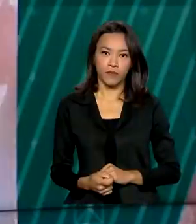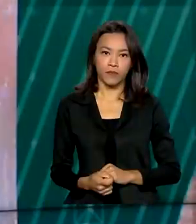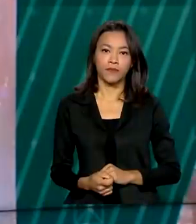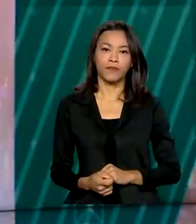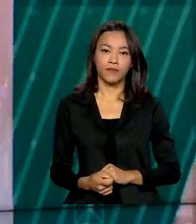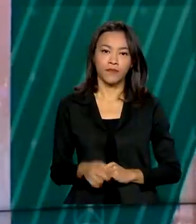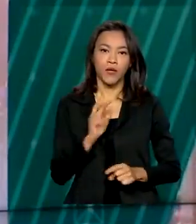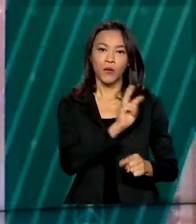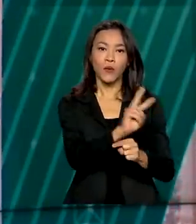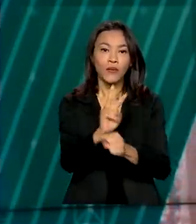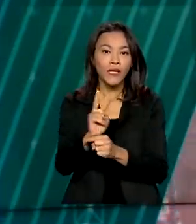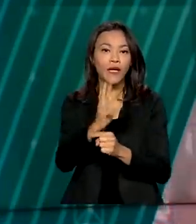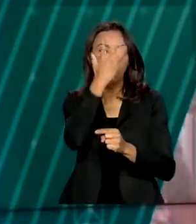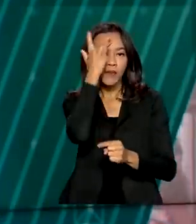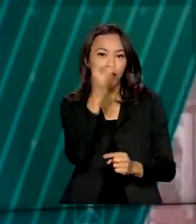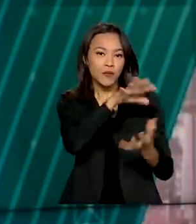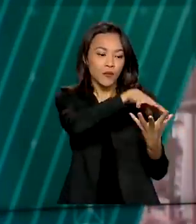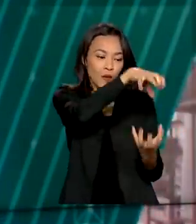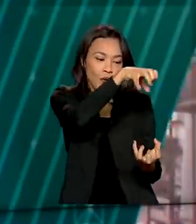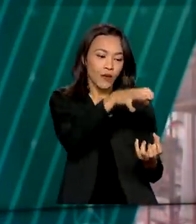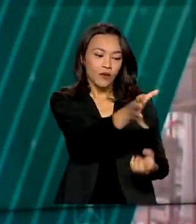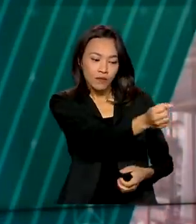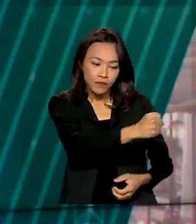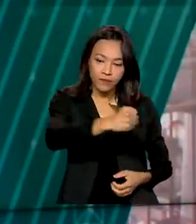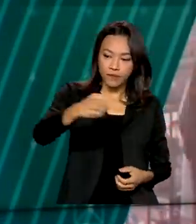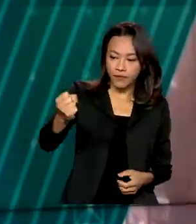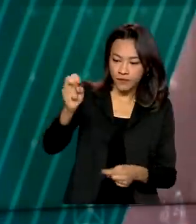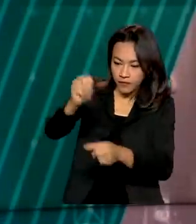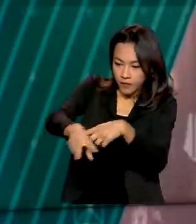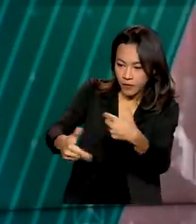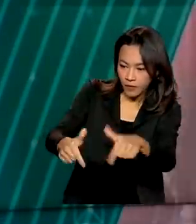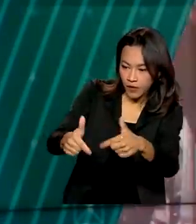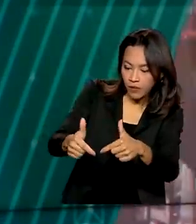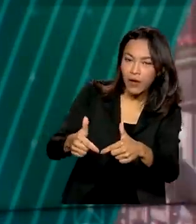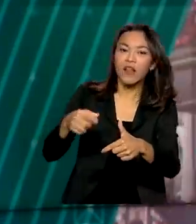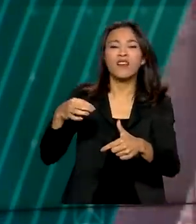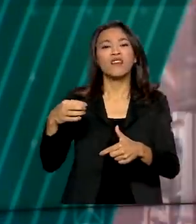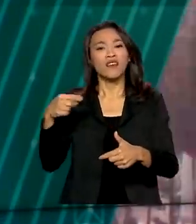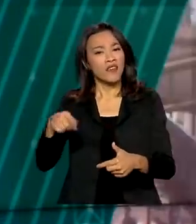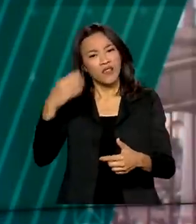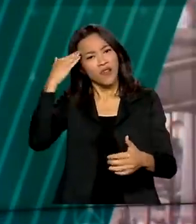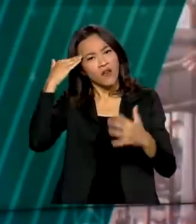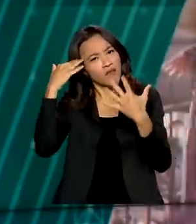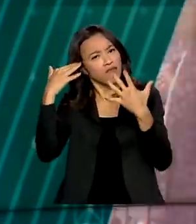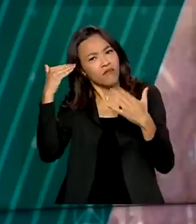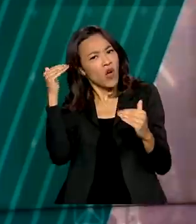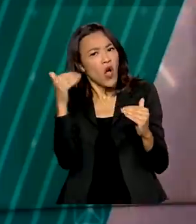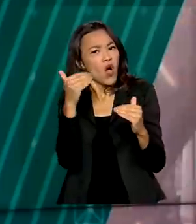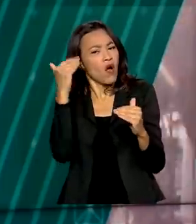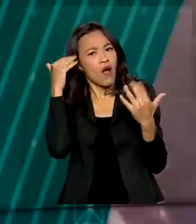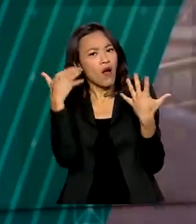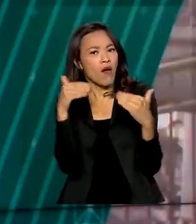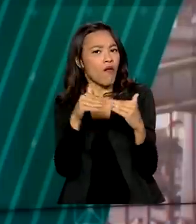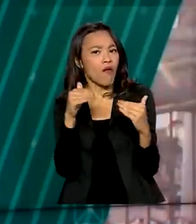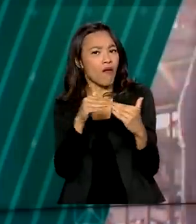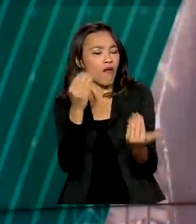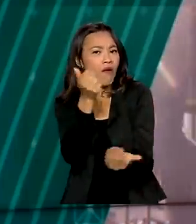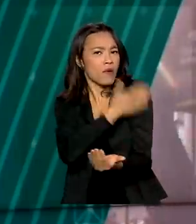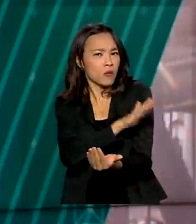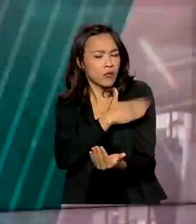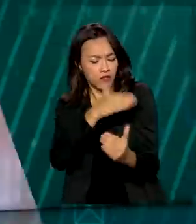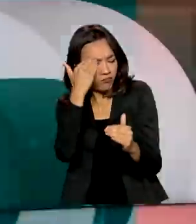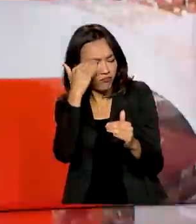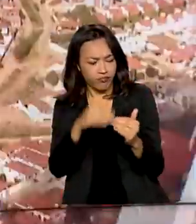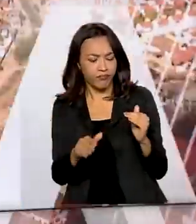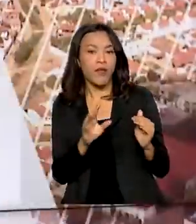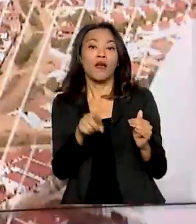Cuidar da pessoa idosa, incluí-la no mercado de trabalho e combater o preconceito e a discriminação. Na terceira reportagem da